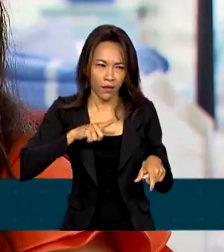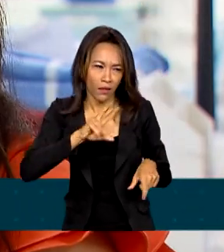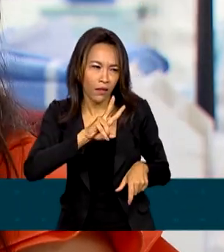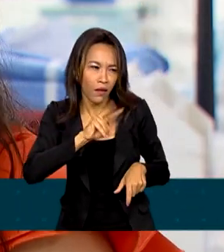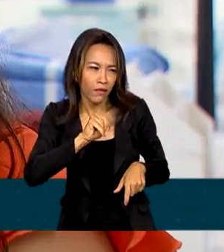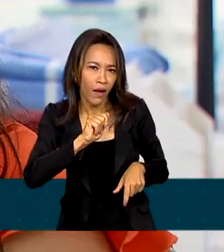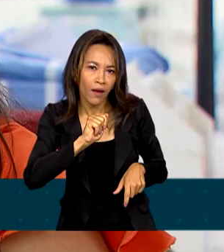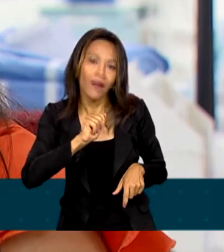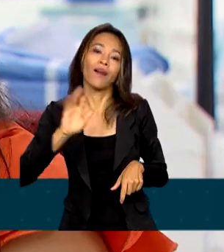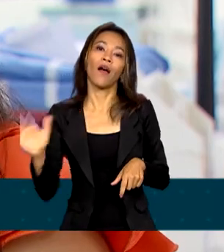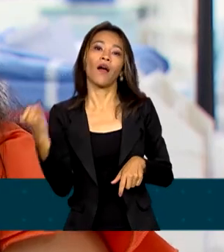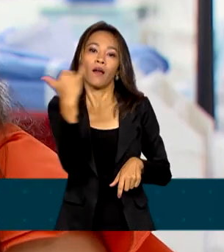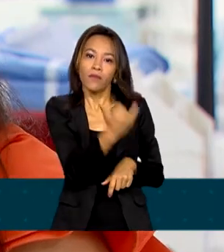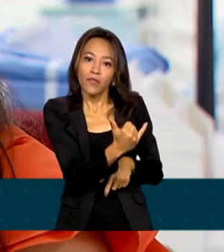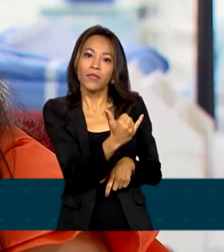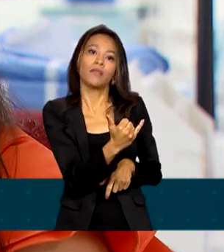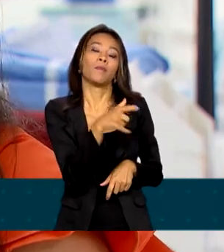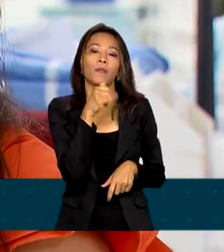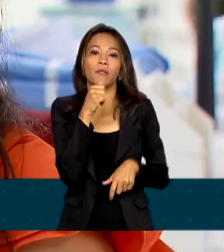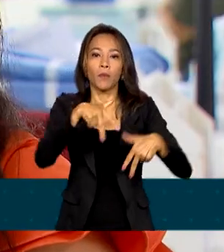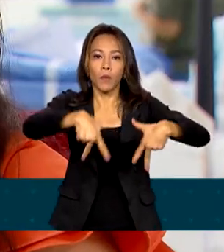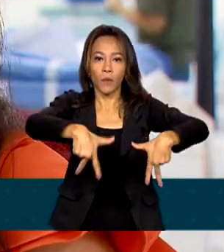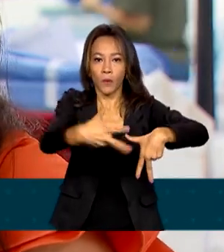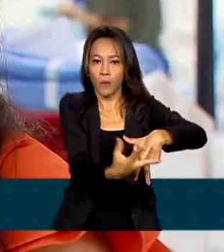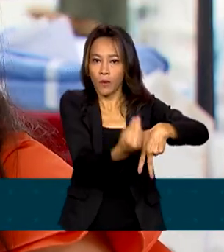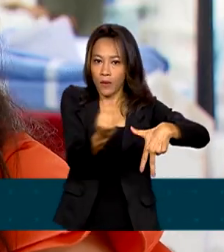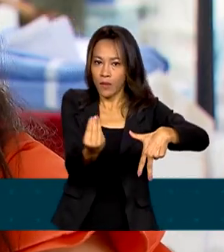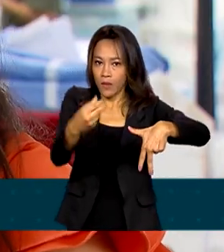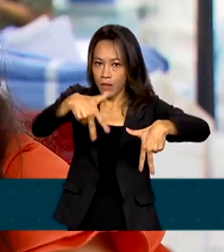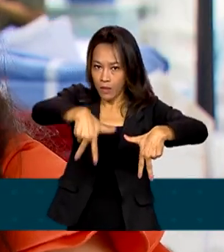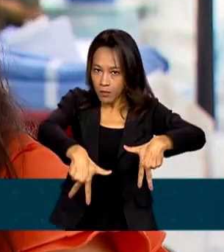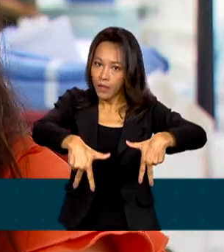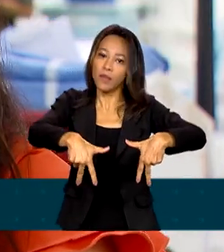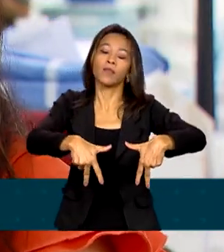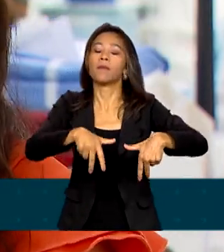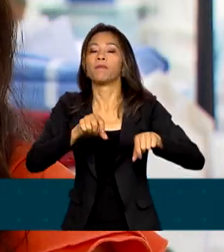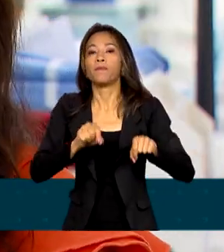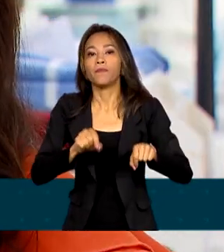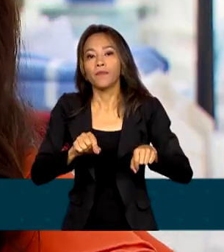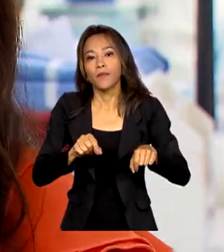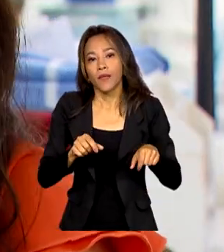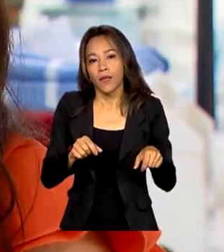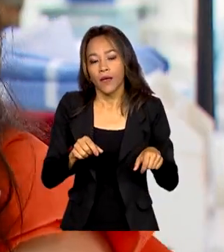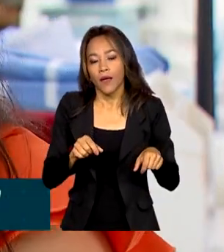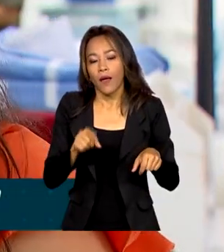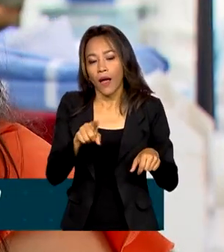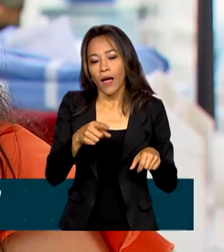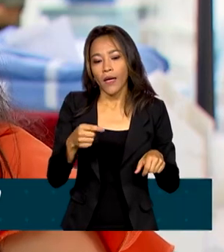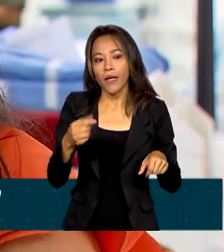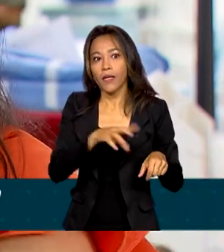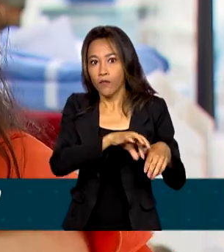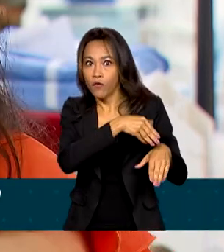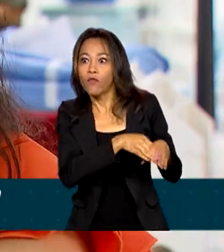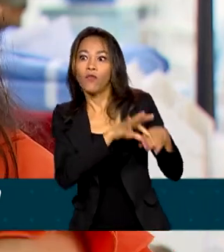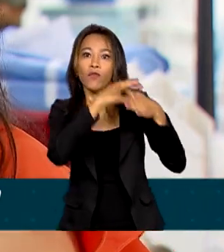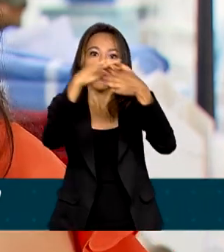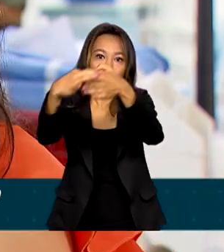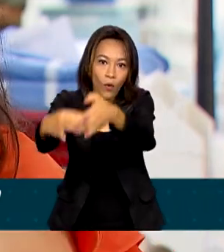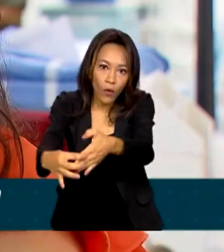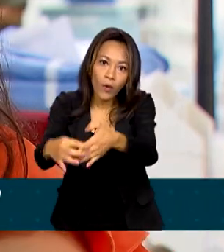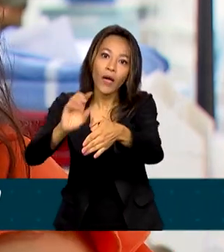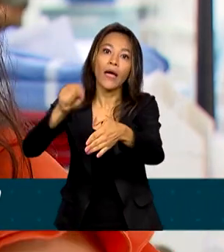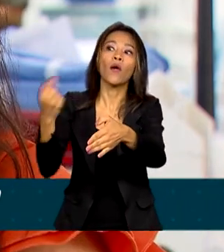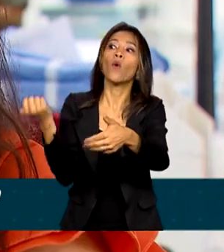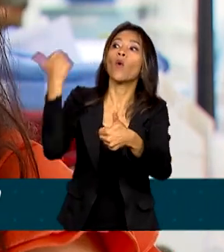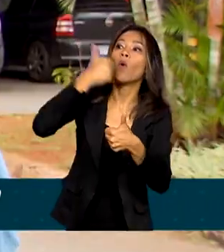se eventualmente o paciente daqui, por exemplo, transplanta aquela regulação, por exemplo, se o paciente saiu para o transplante e a regulação